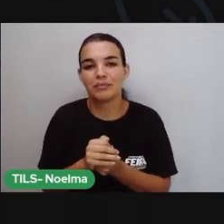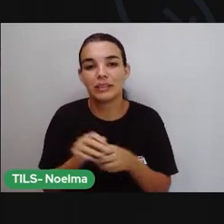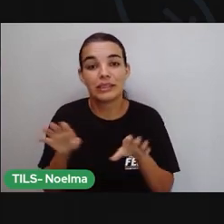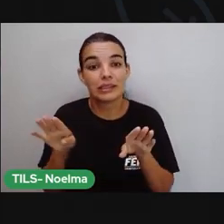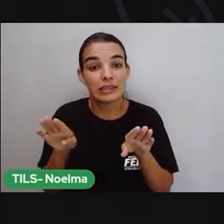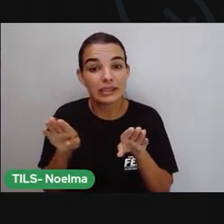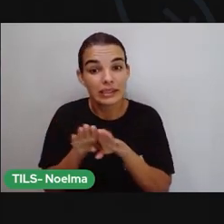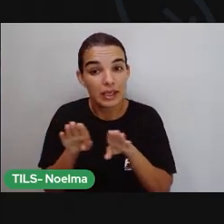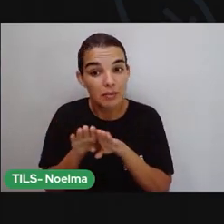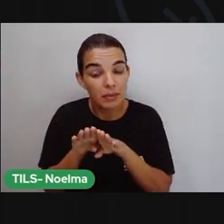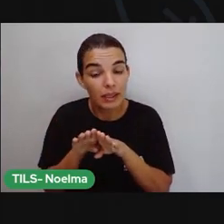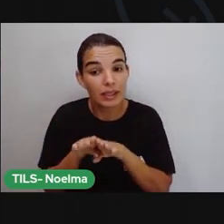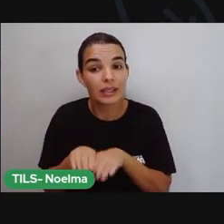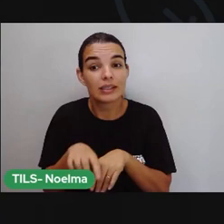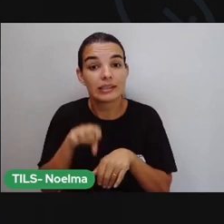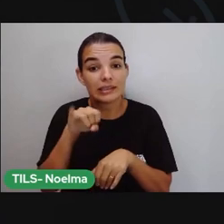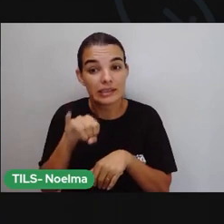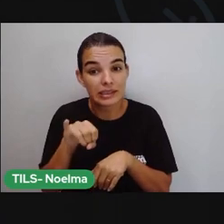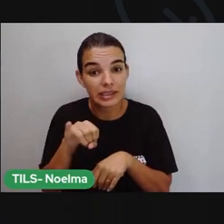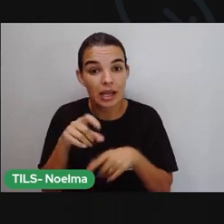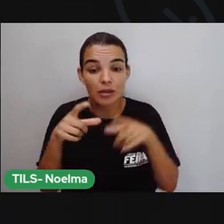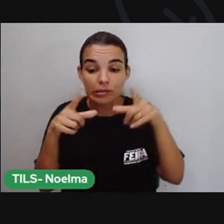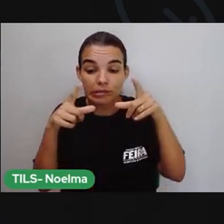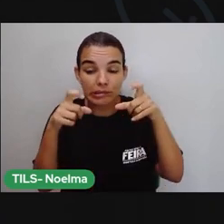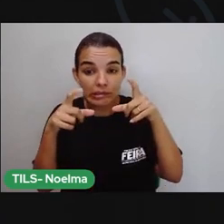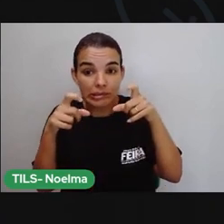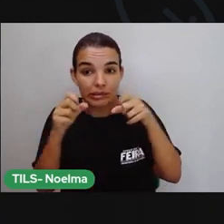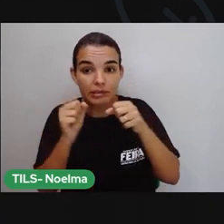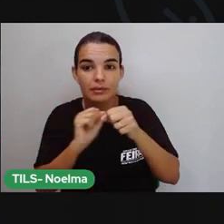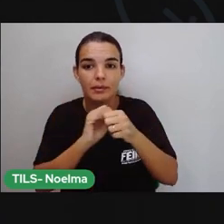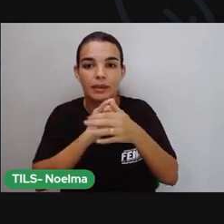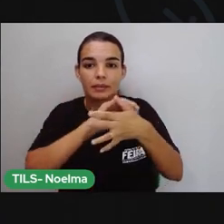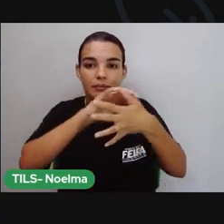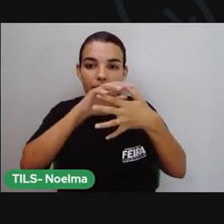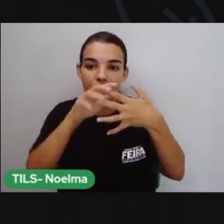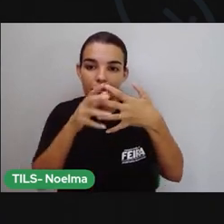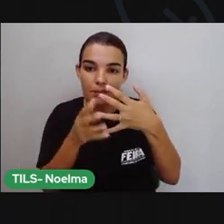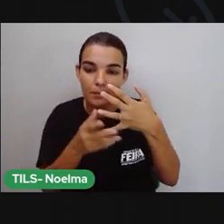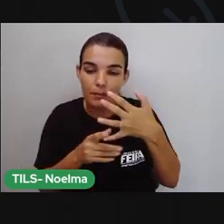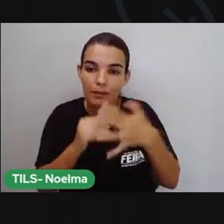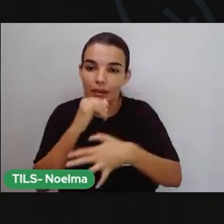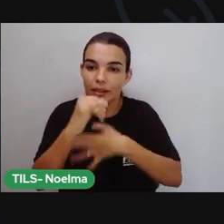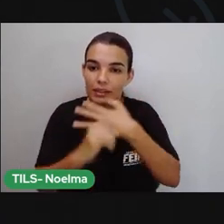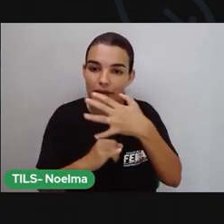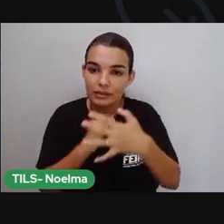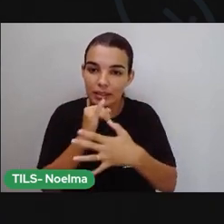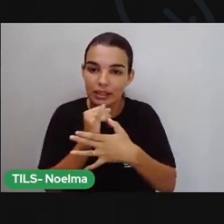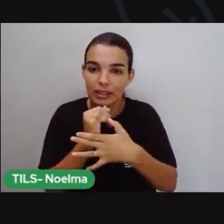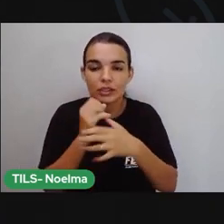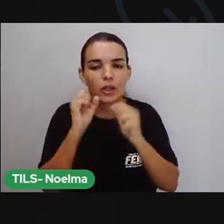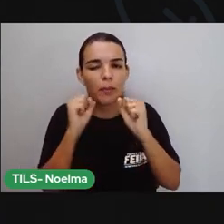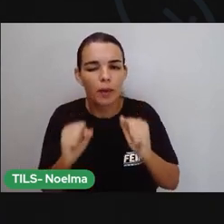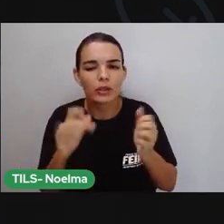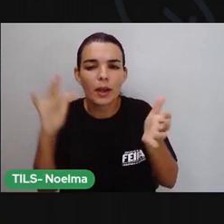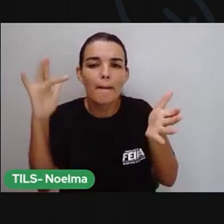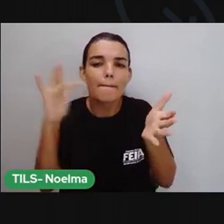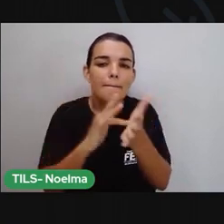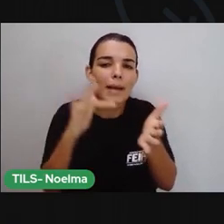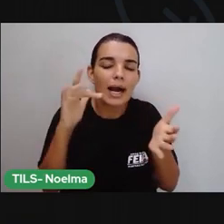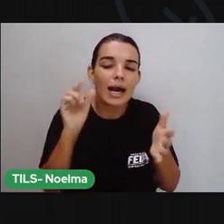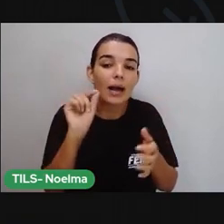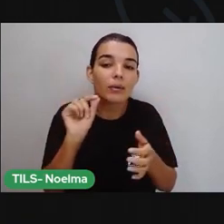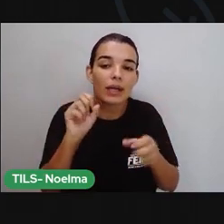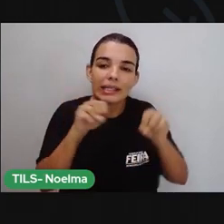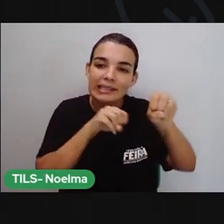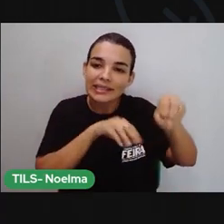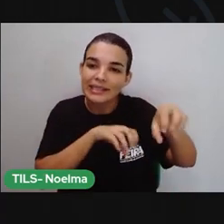E se vocês forem postar em rede social o material que vocês fizeram, não deixem de marcar a